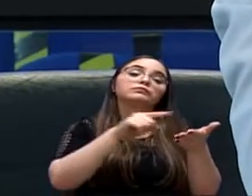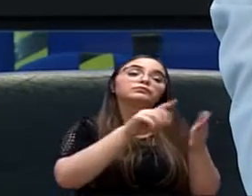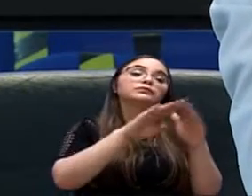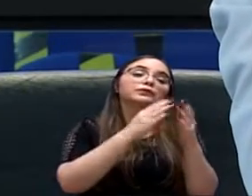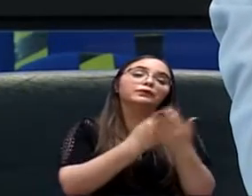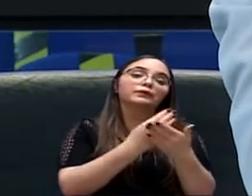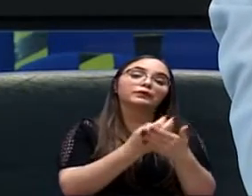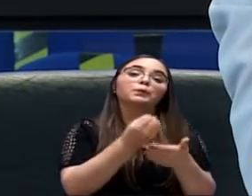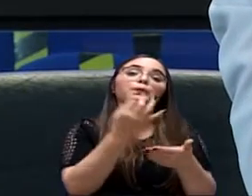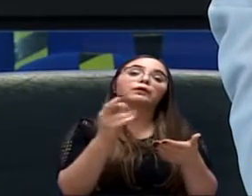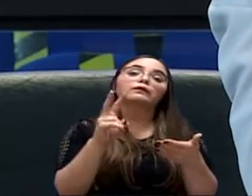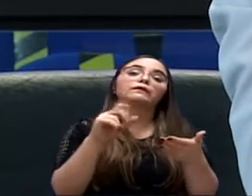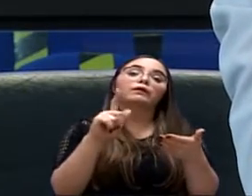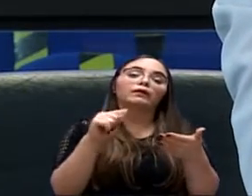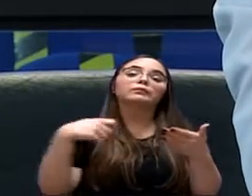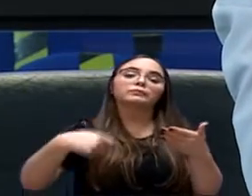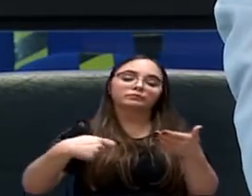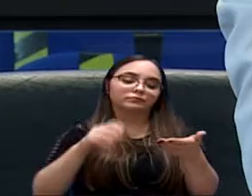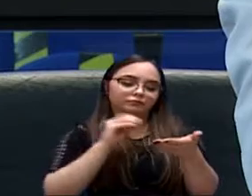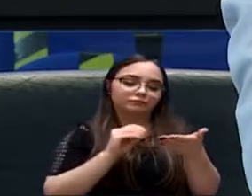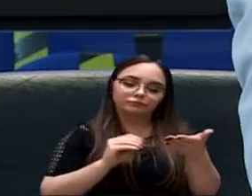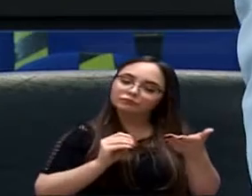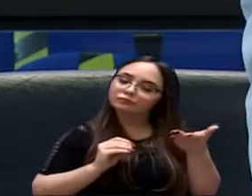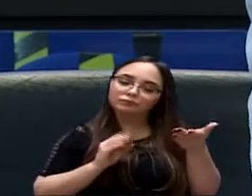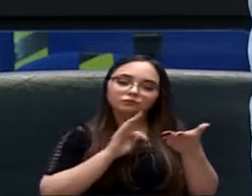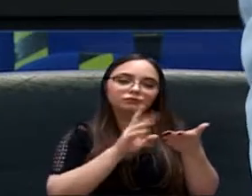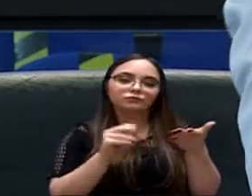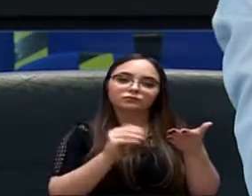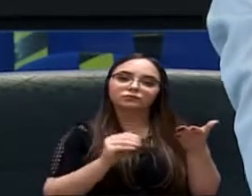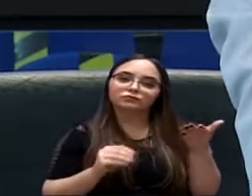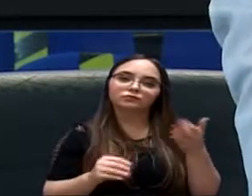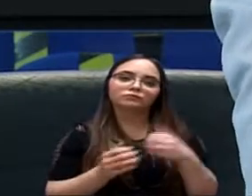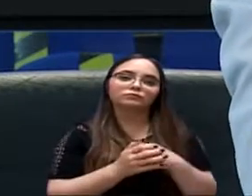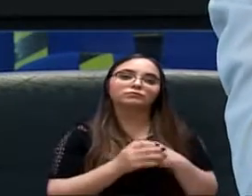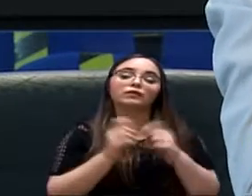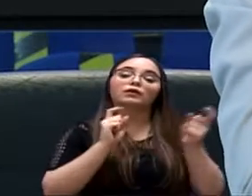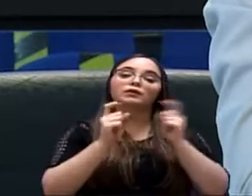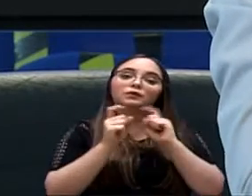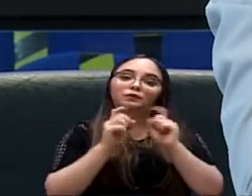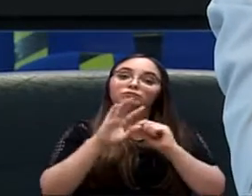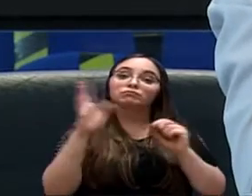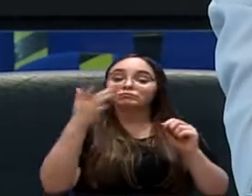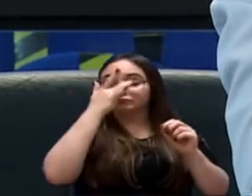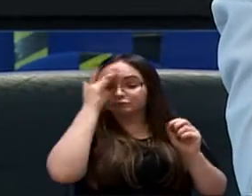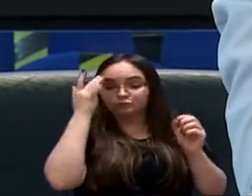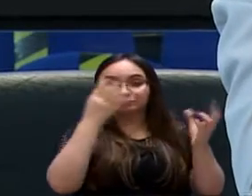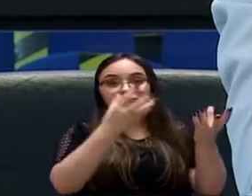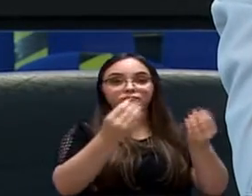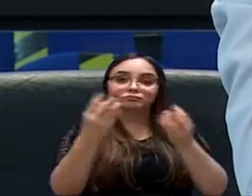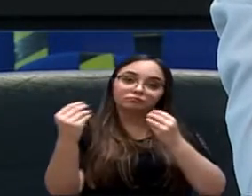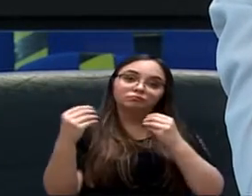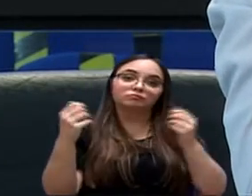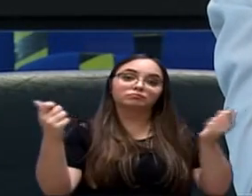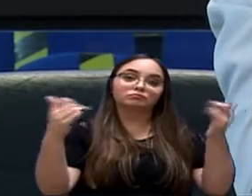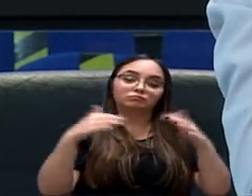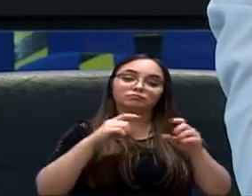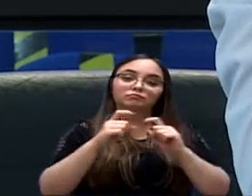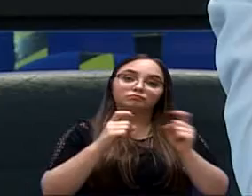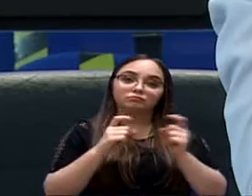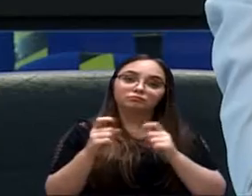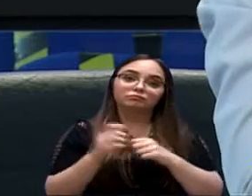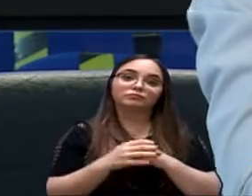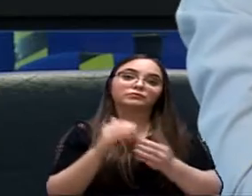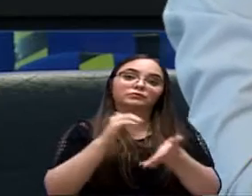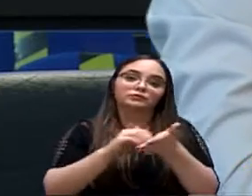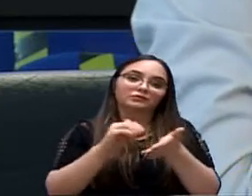empreendimento terão as medidas definidas de reunião publicitada, pública, composta por servidores públicos concursados